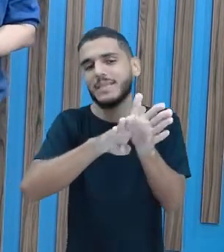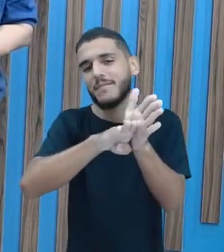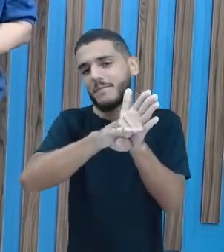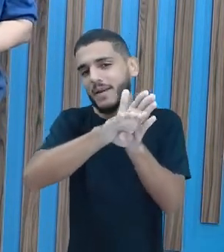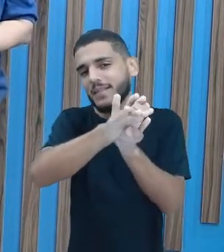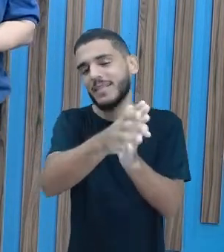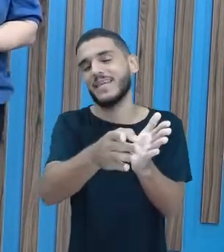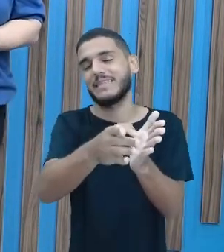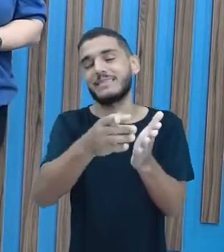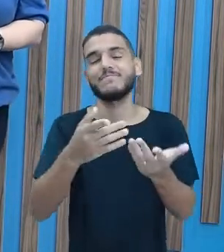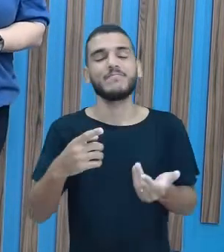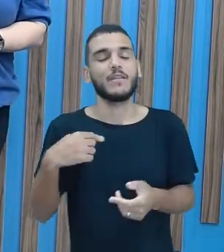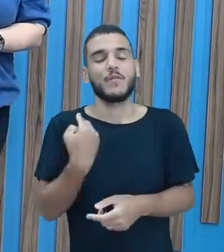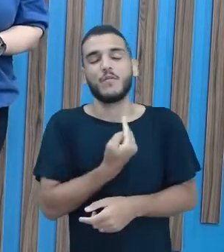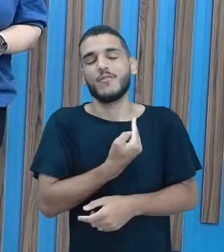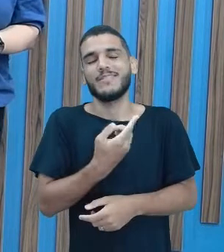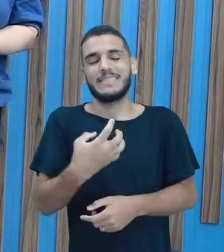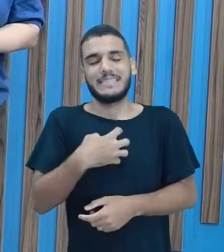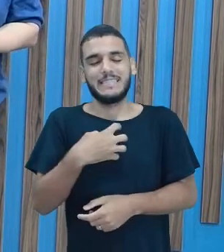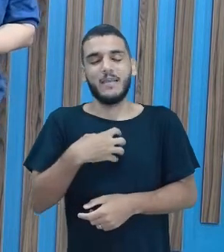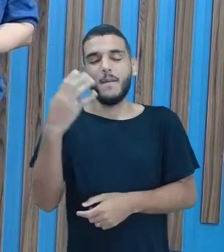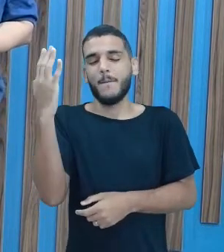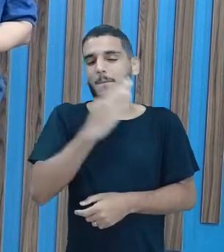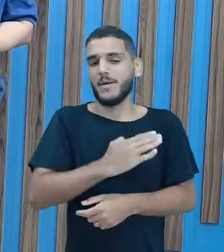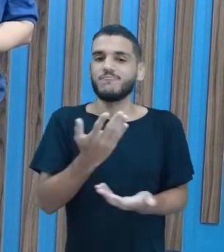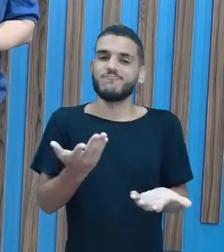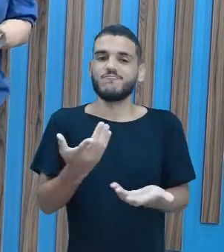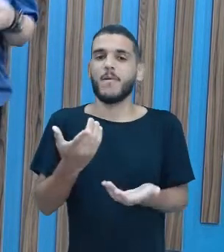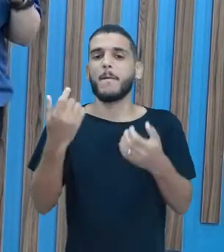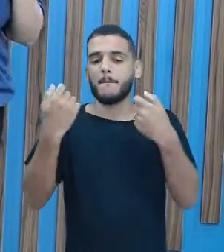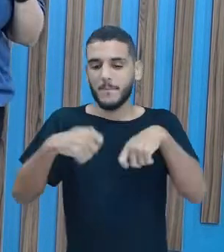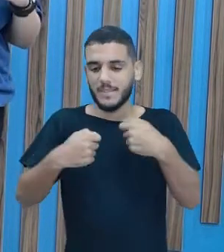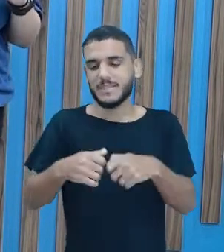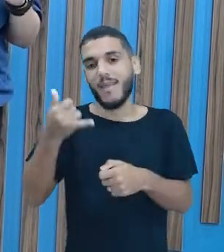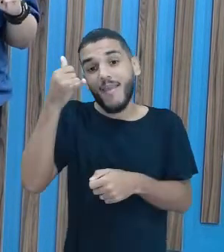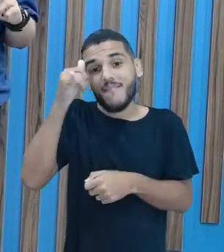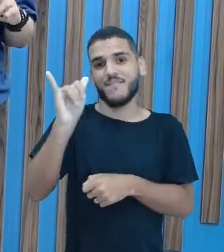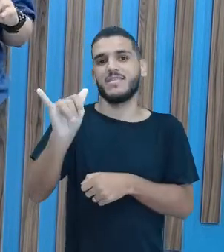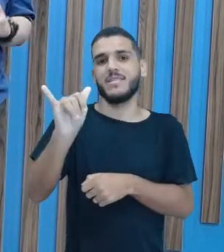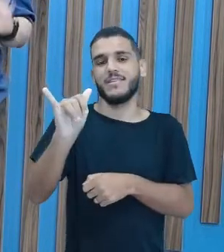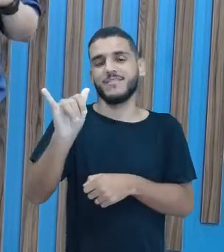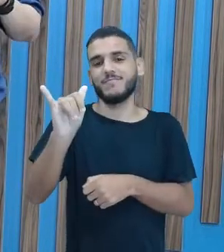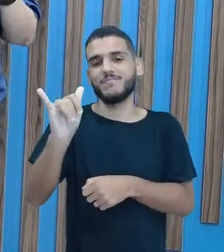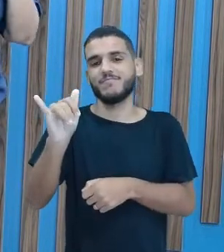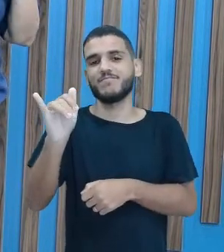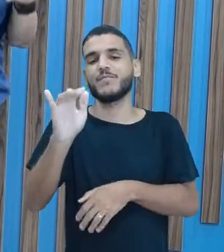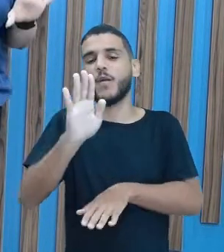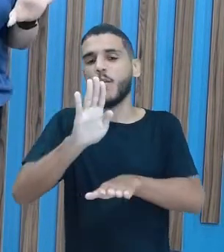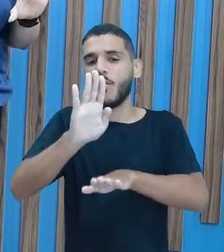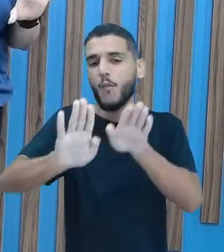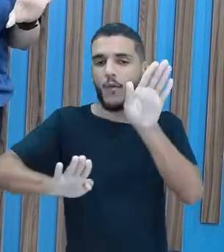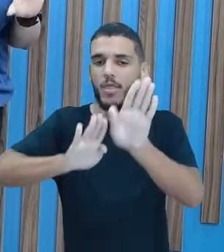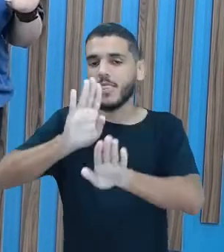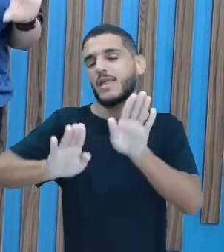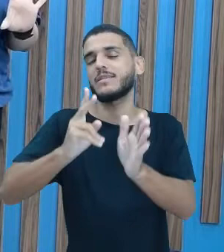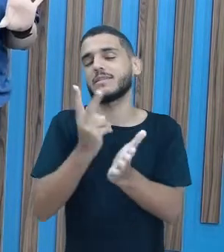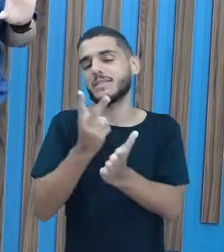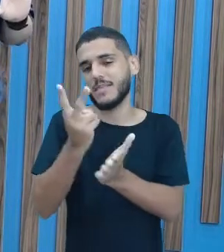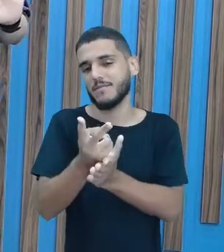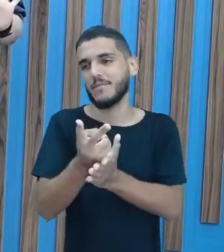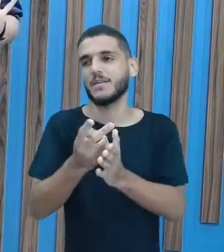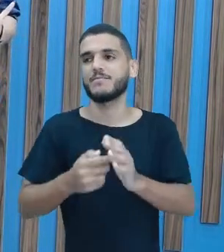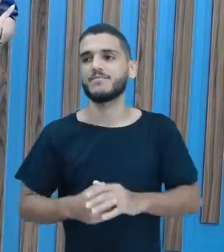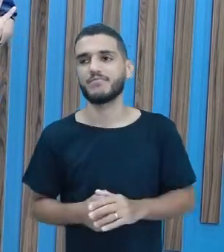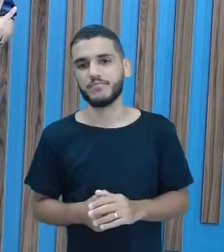vão fazer bem a gente, né? Então, a gente tem que tomar esse cuidado de lembrar sempre disso. Água doce não